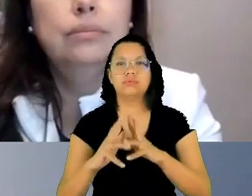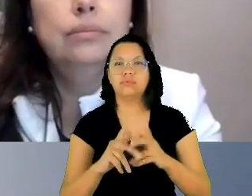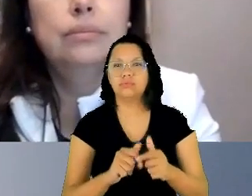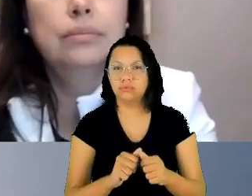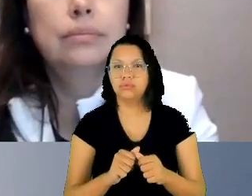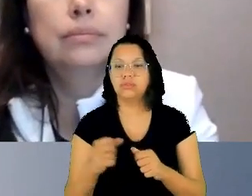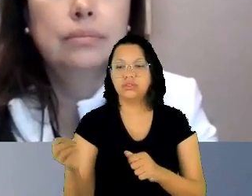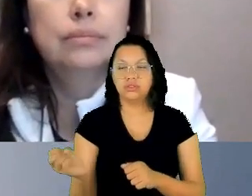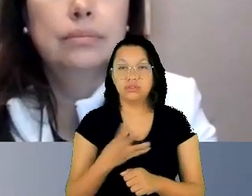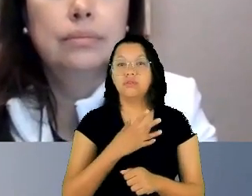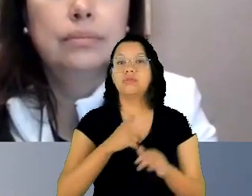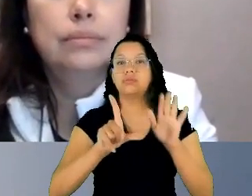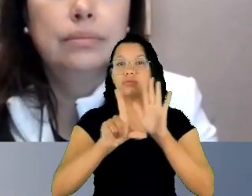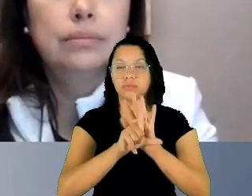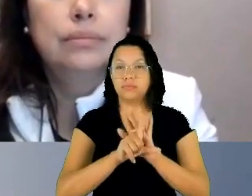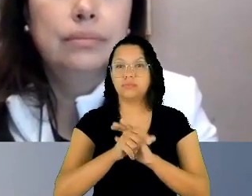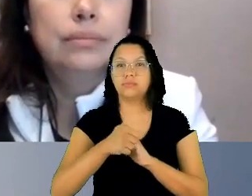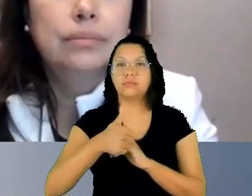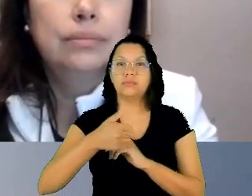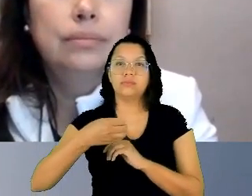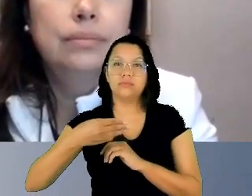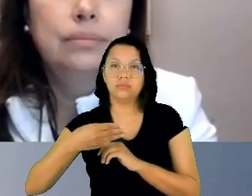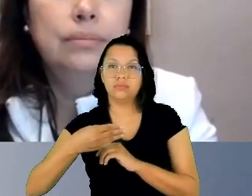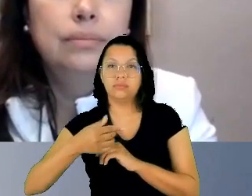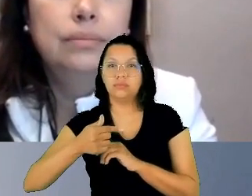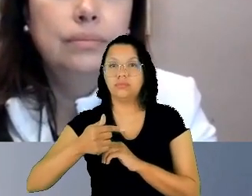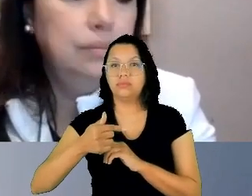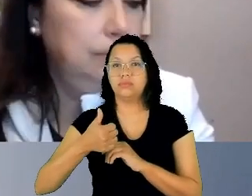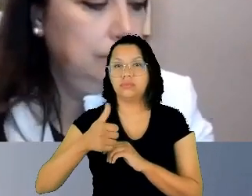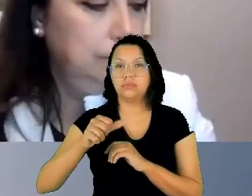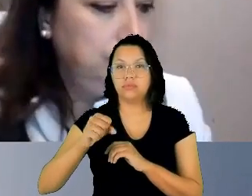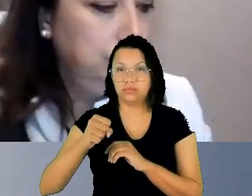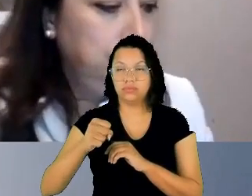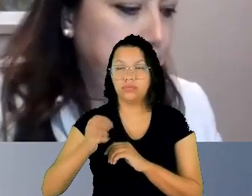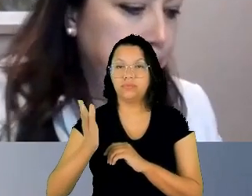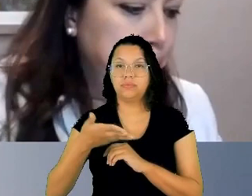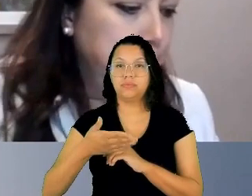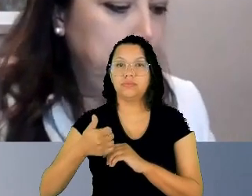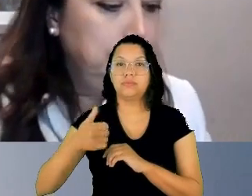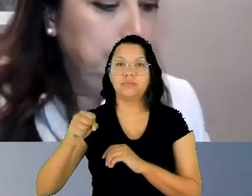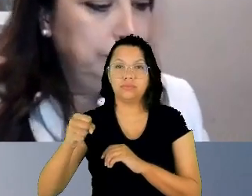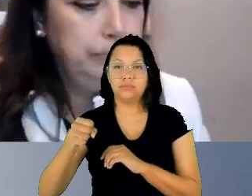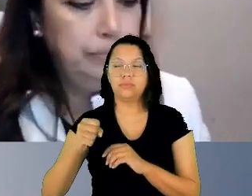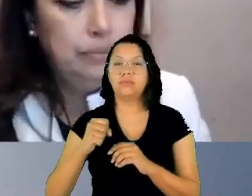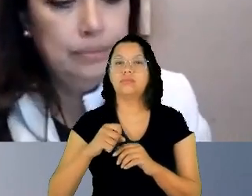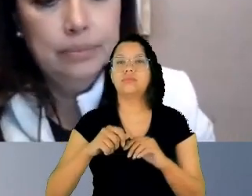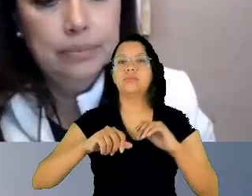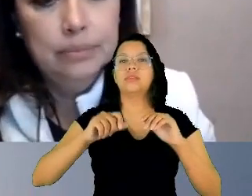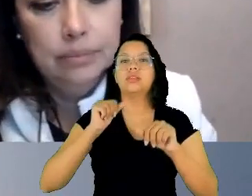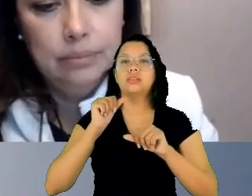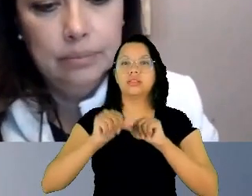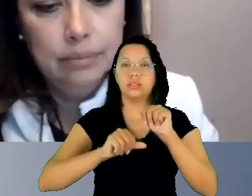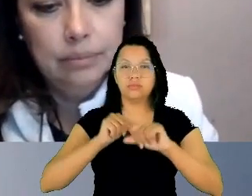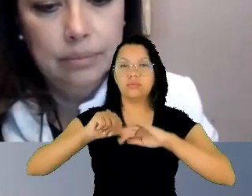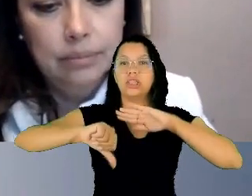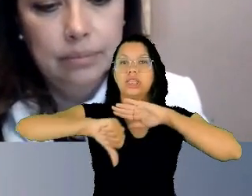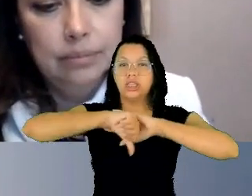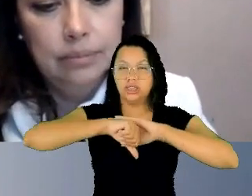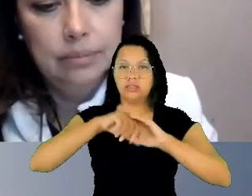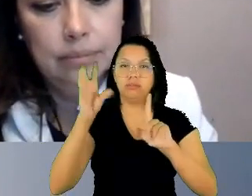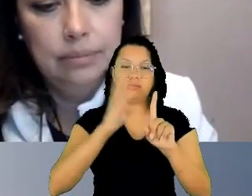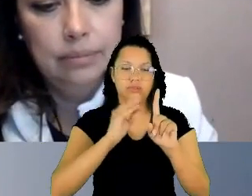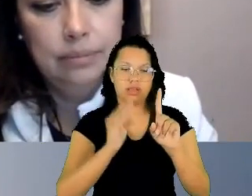.718 de 24 de setembro de 2018, tipificando os crimes de importunação sexual, a divulgação de cenas de